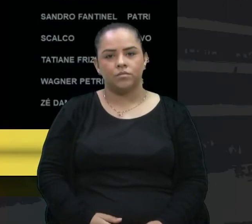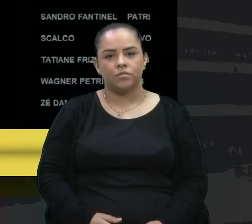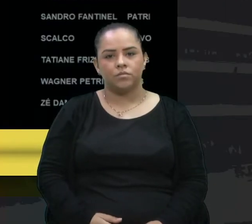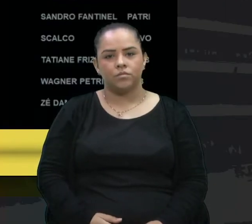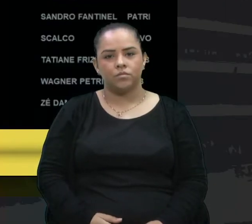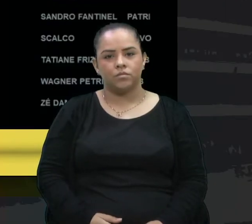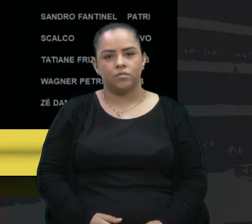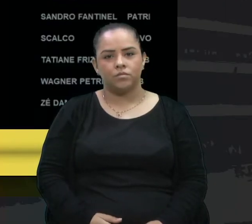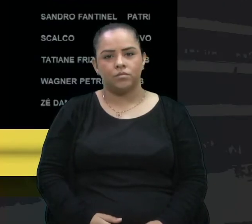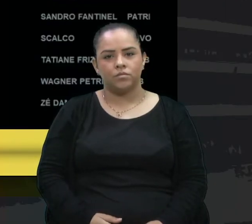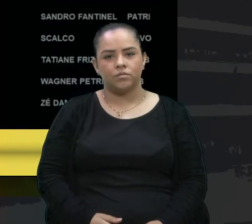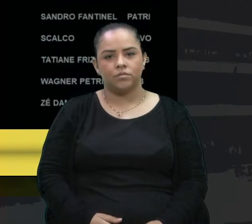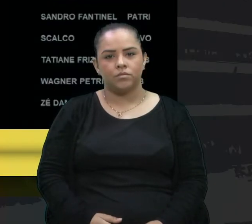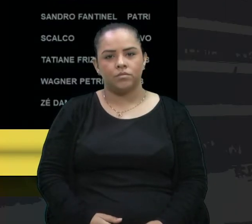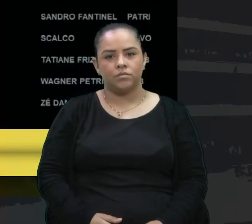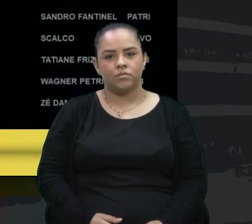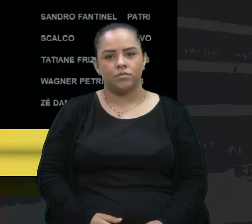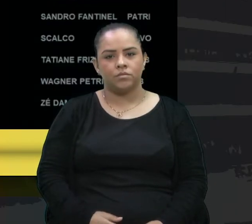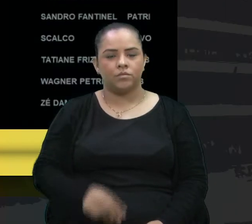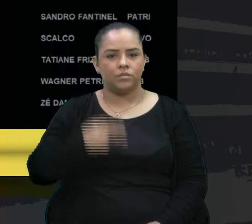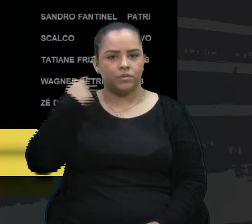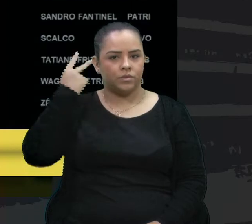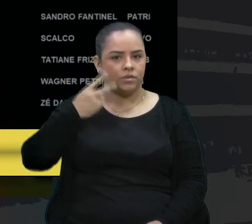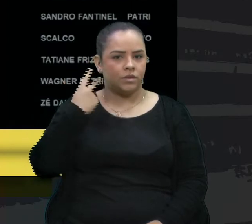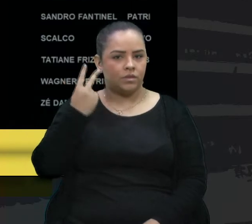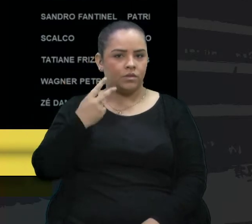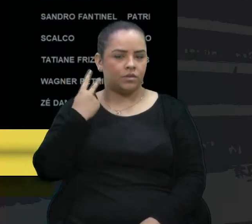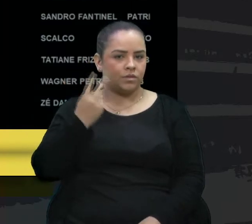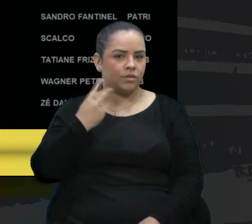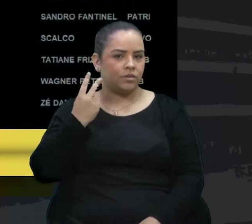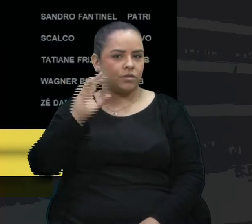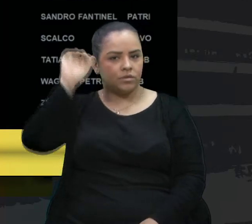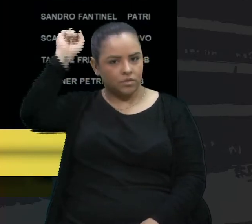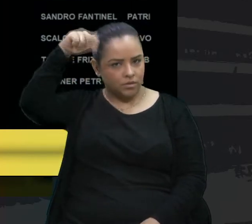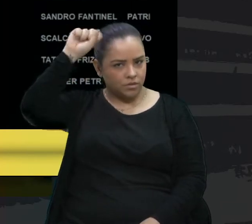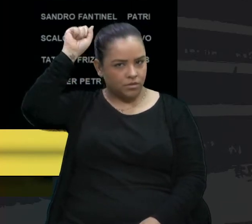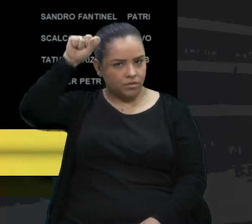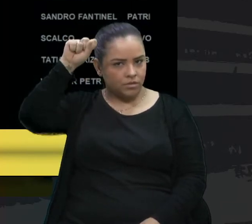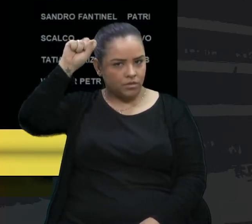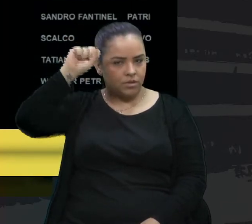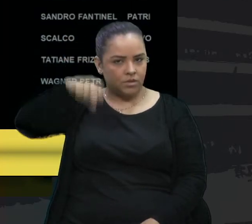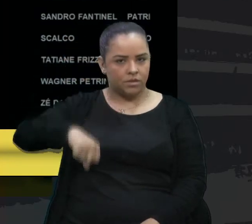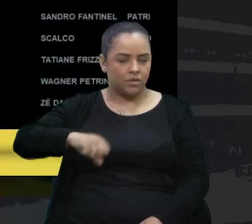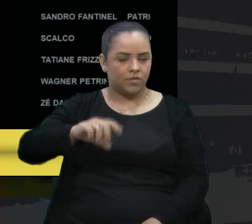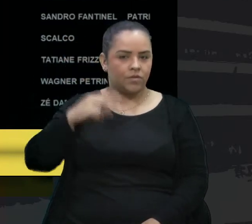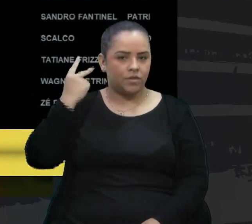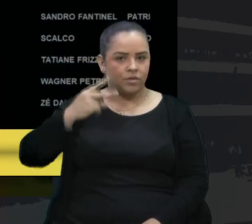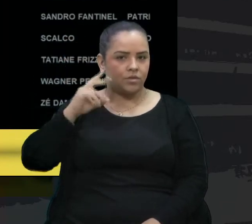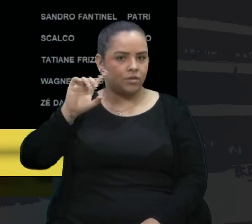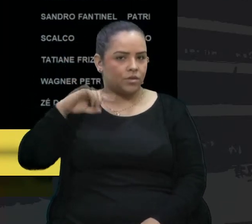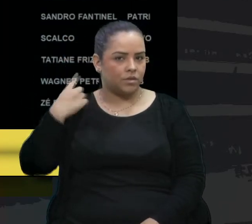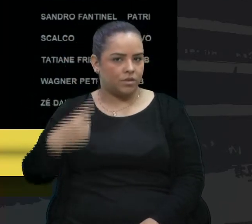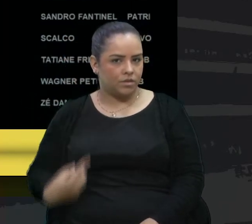O vereador Xuxa como vota, vota sim. Vereadora Denise Pessoa,